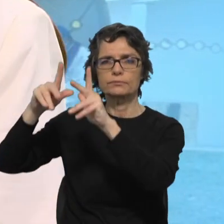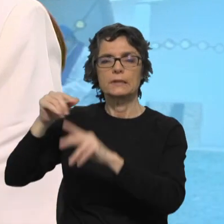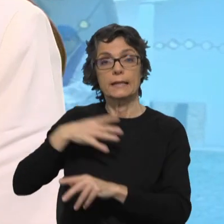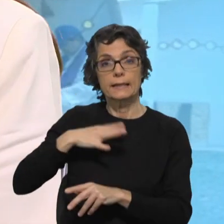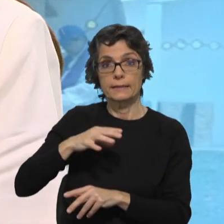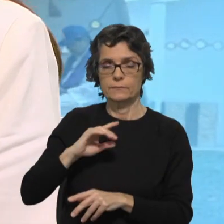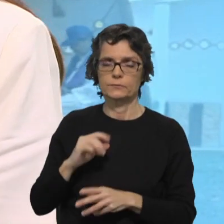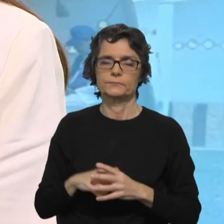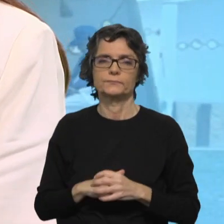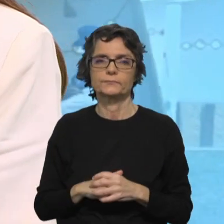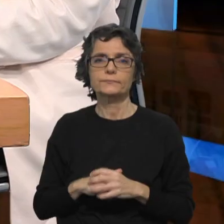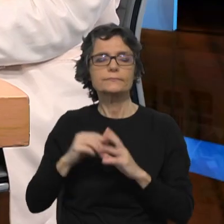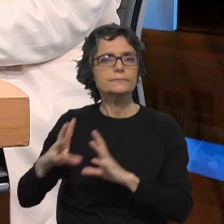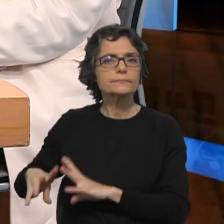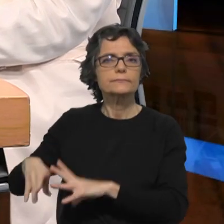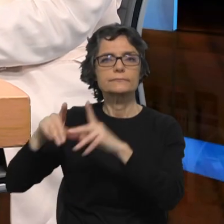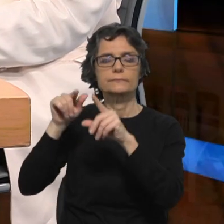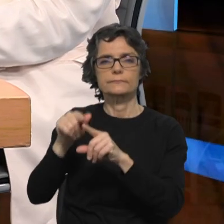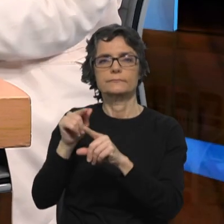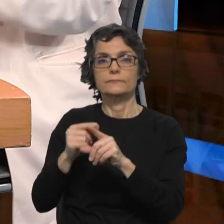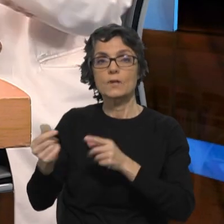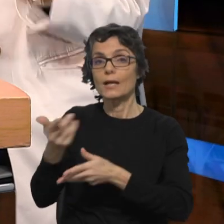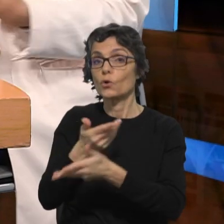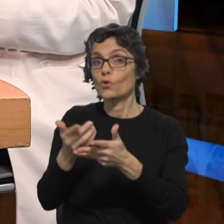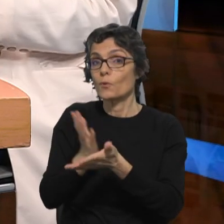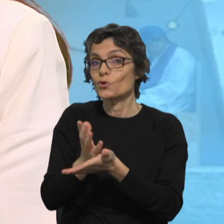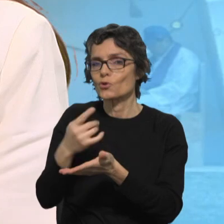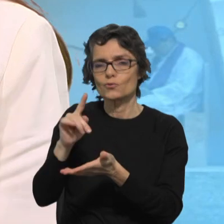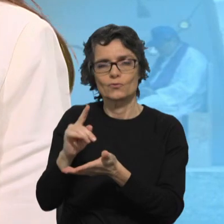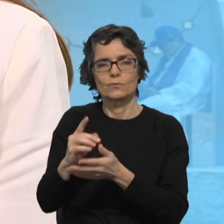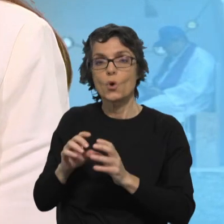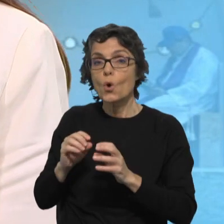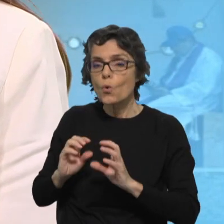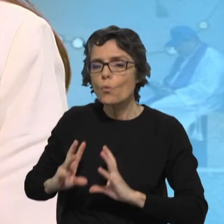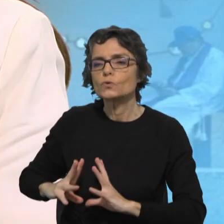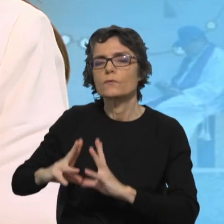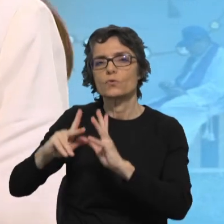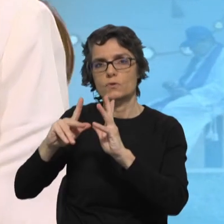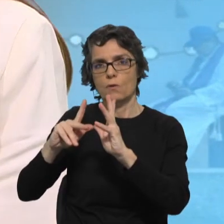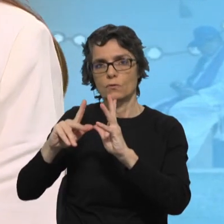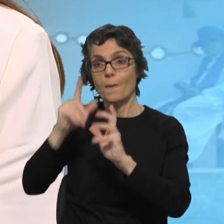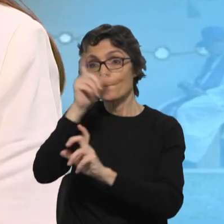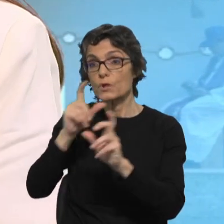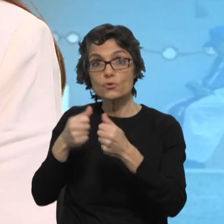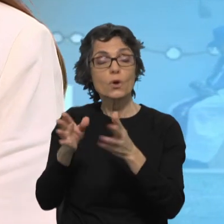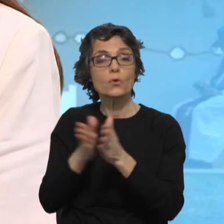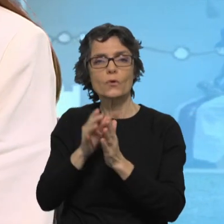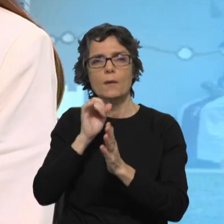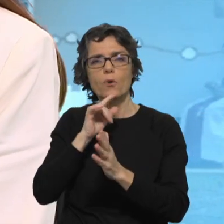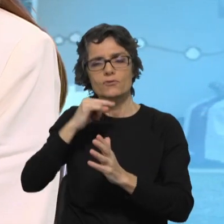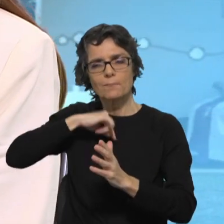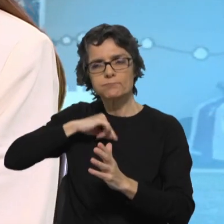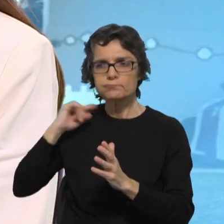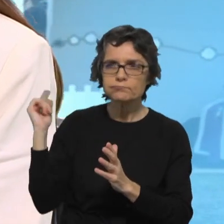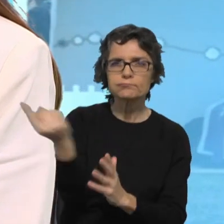além só do crescimento económico, mas um crescimento, de facto, em que toda a gente possa desenvolver-se plenamente e realizar